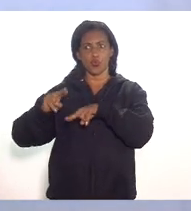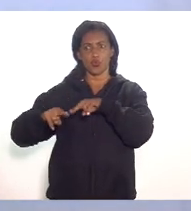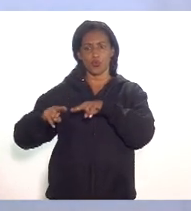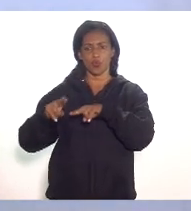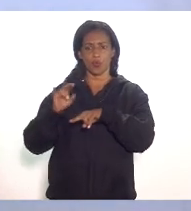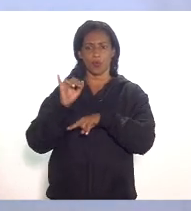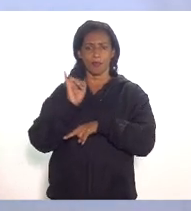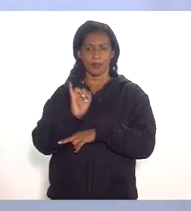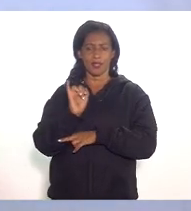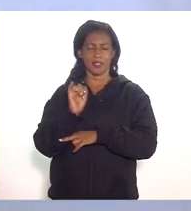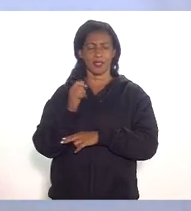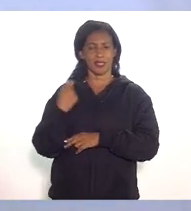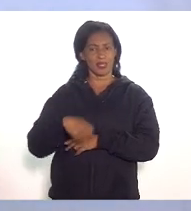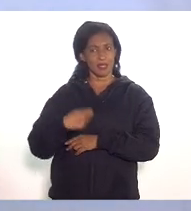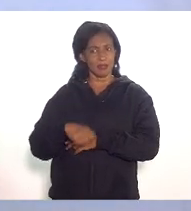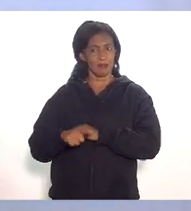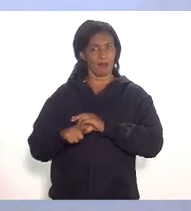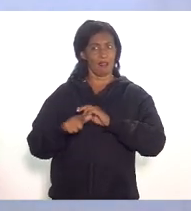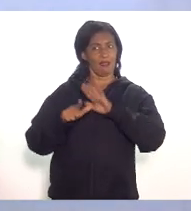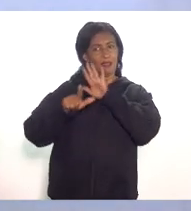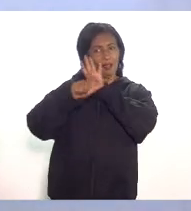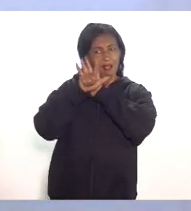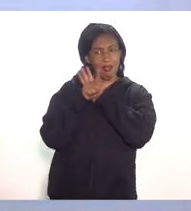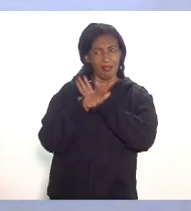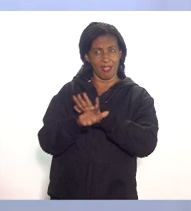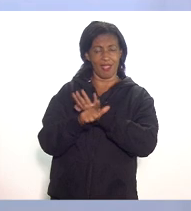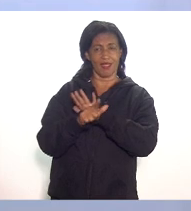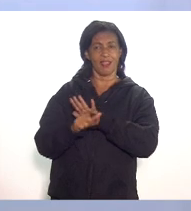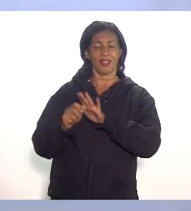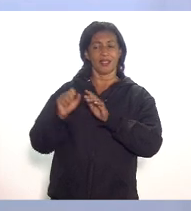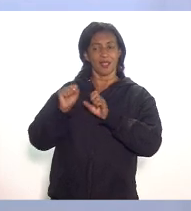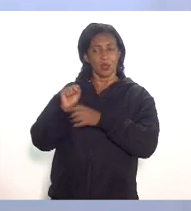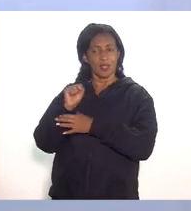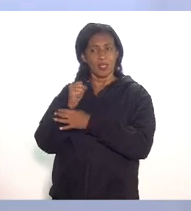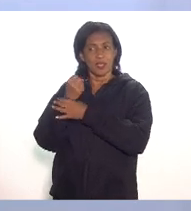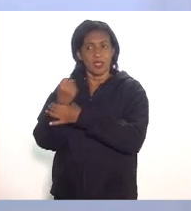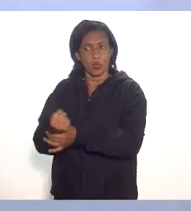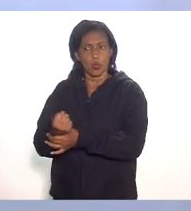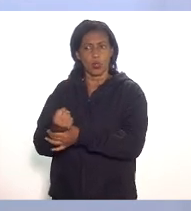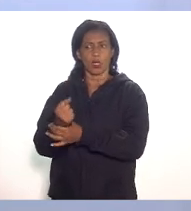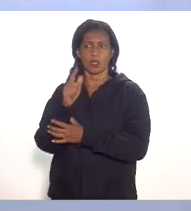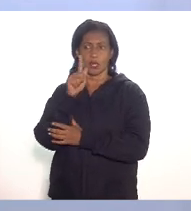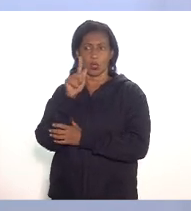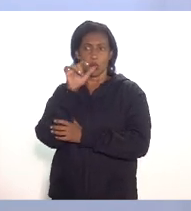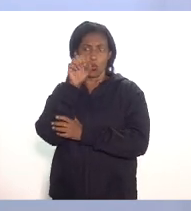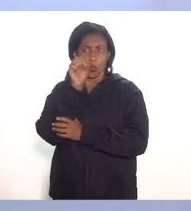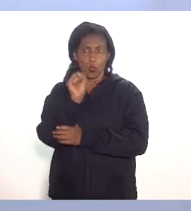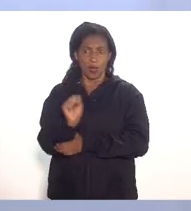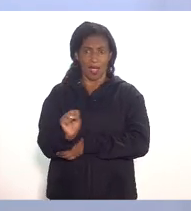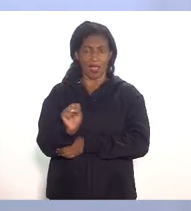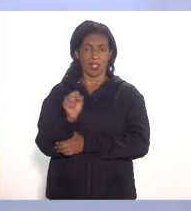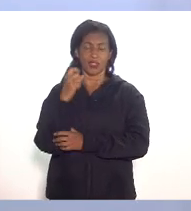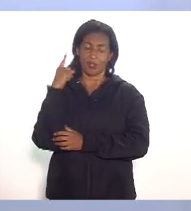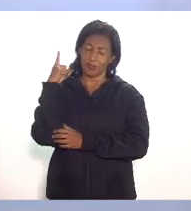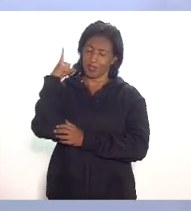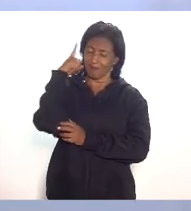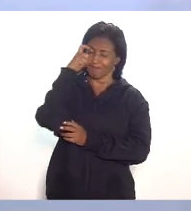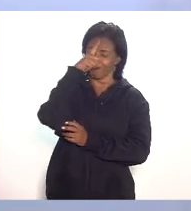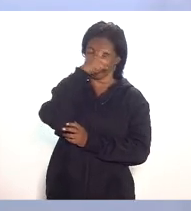sancionada dando segurança jurídica o gás doméstico do Rio de Janeiro de novo vai ficar numa situação